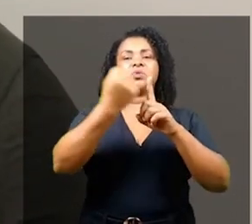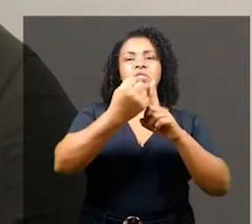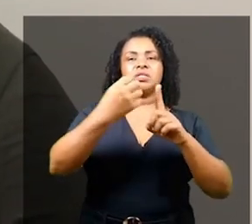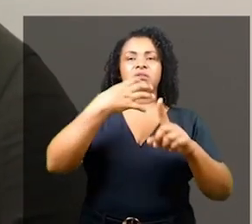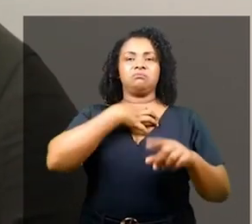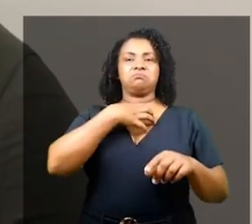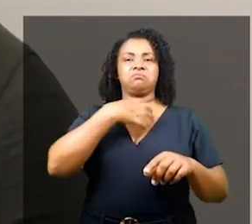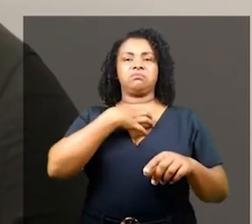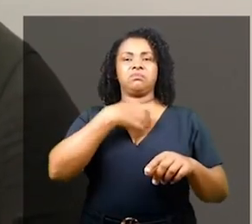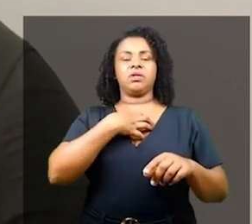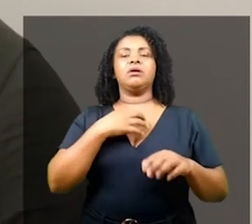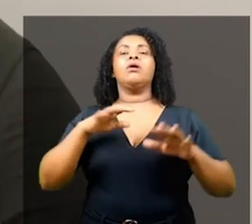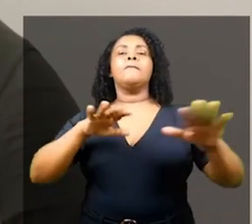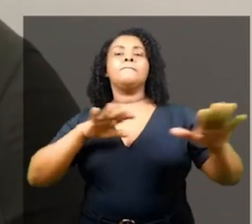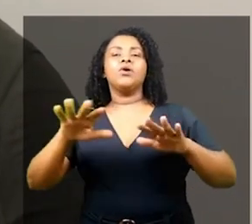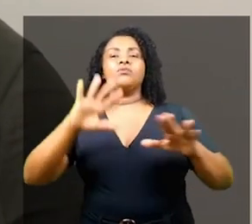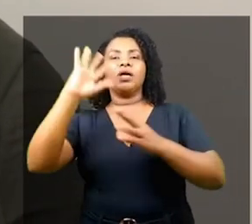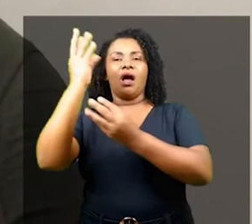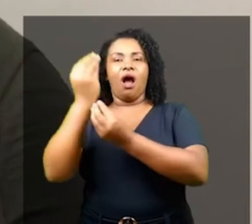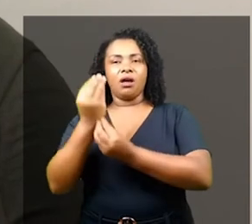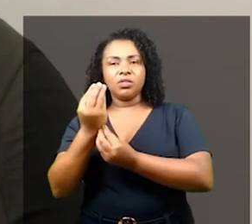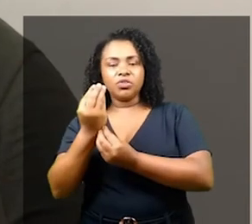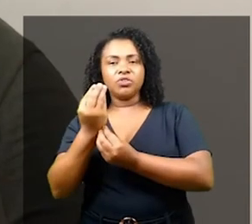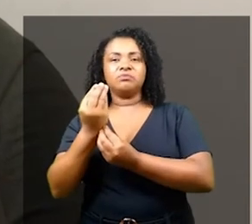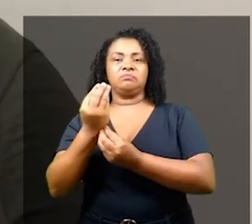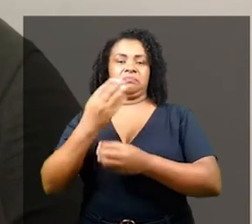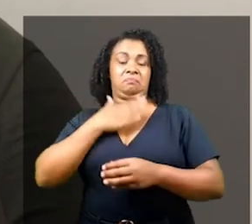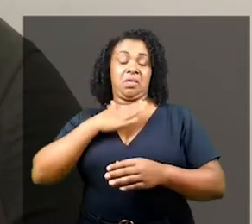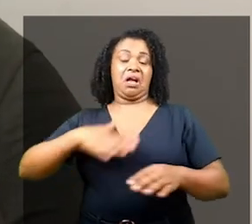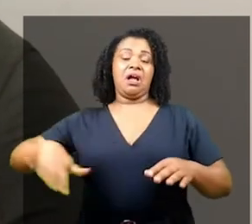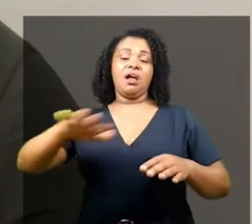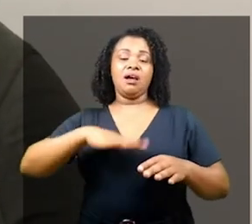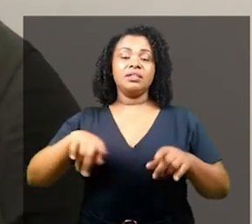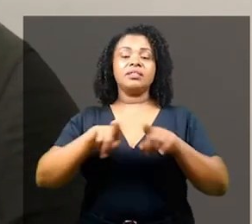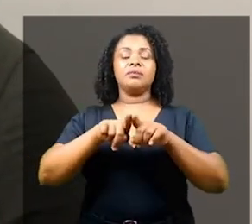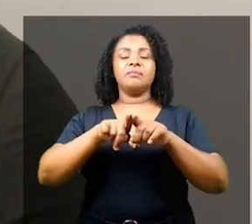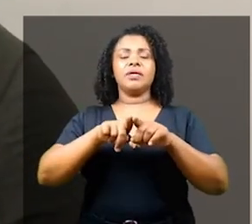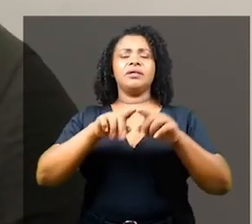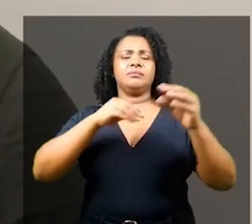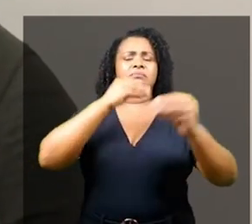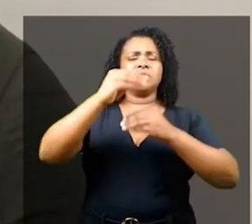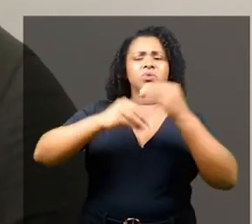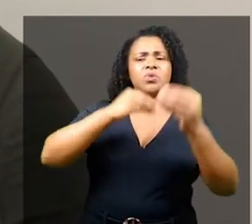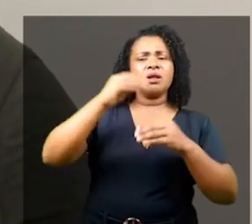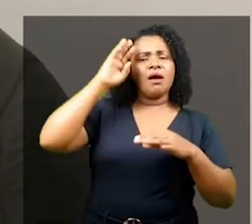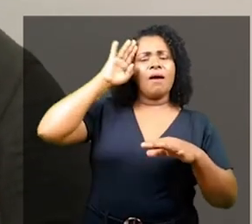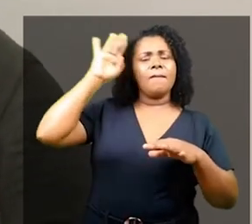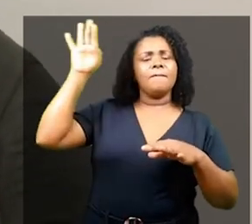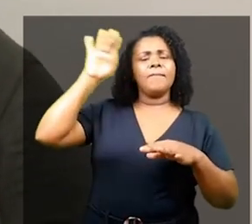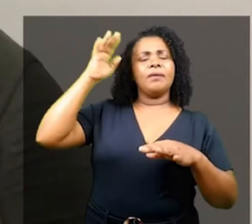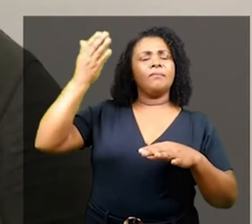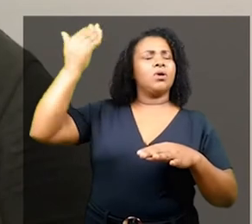sociais no seu cotidiano. Os movimentos da arte, e aí é minha área, né? Eles se misturam com os